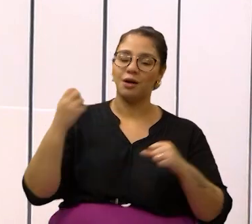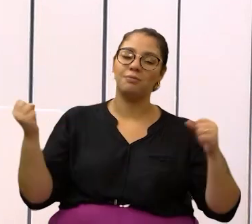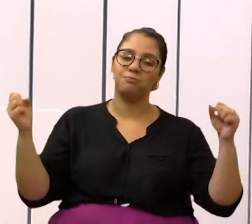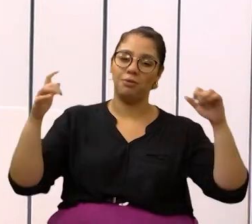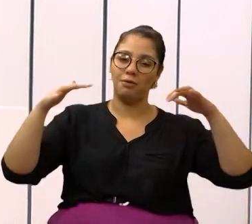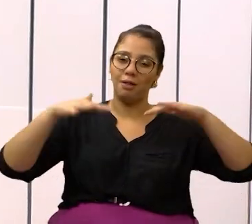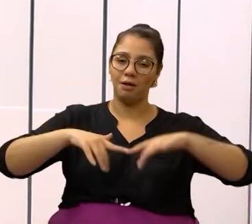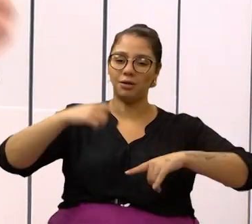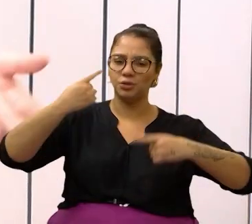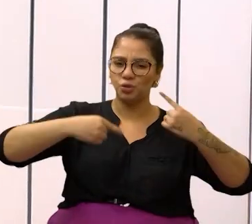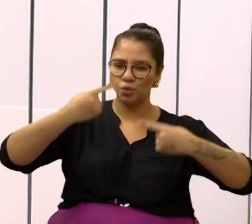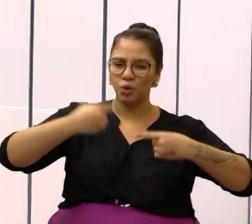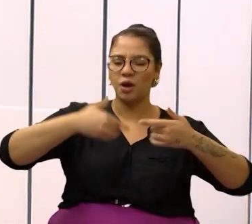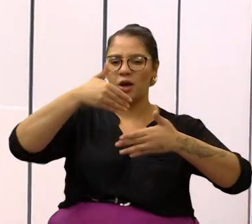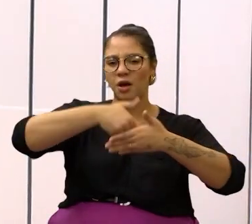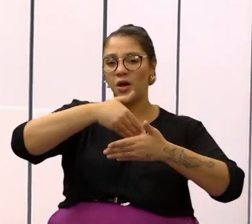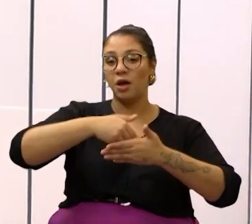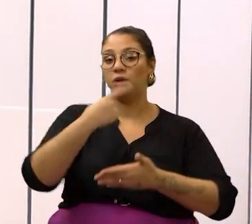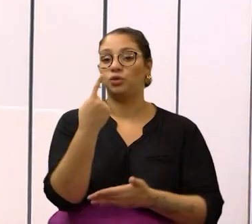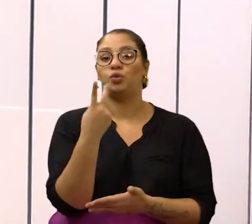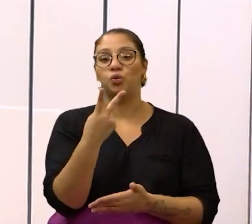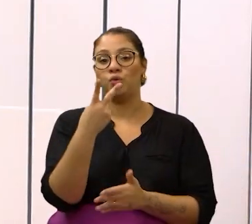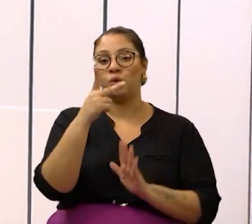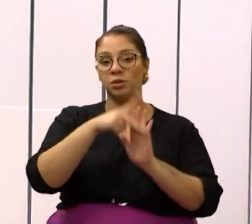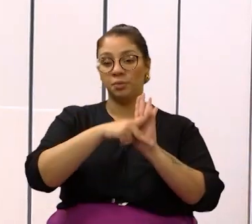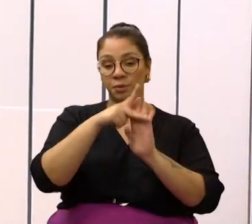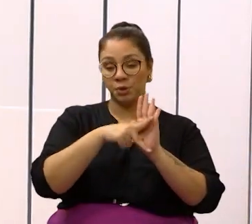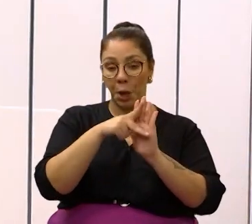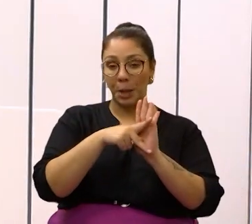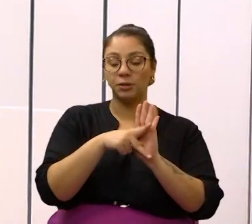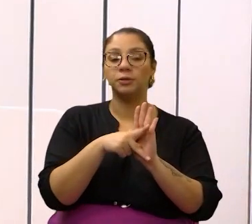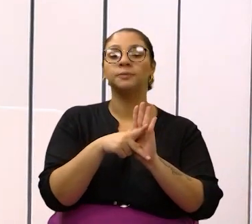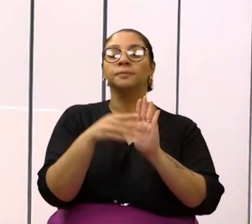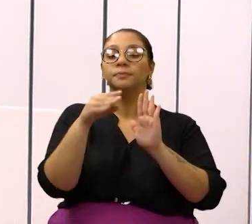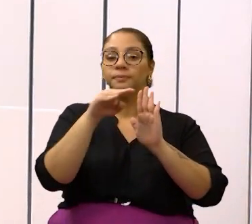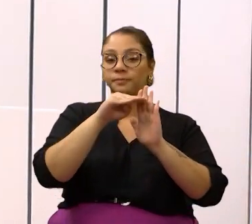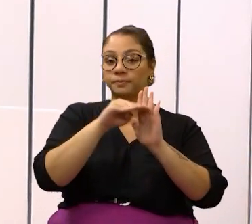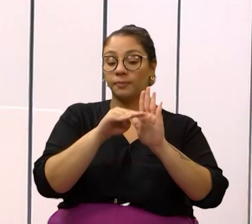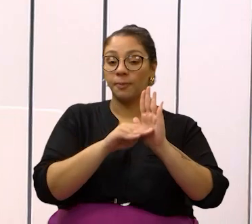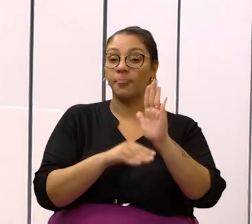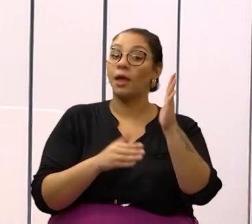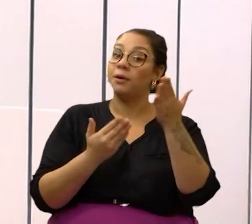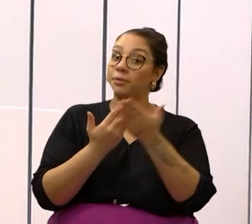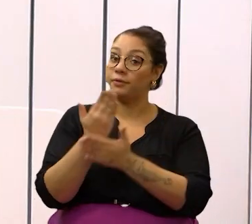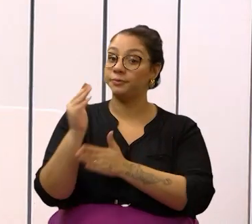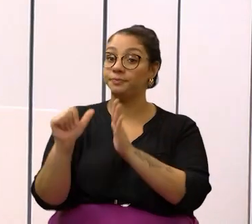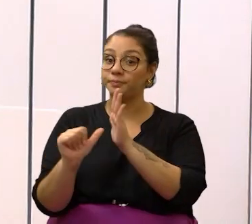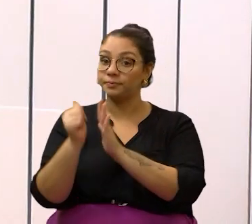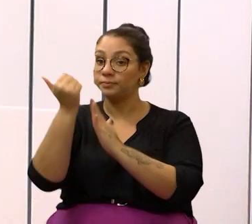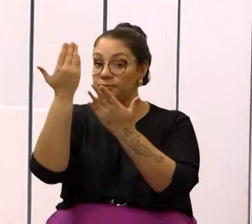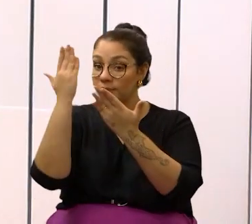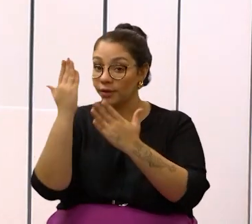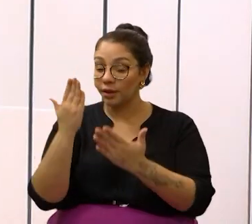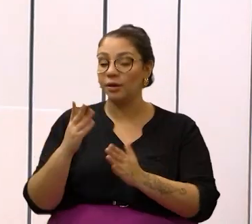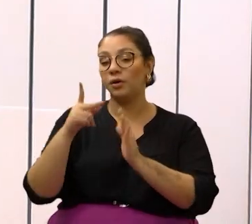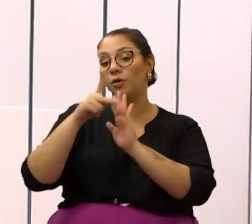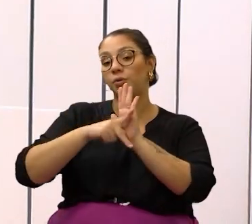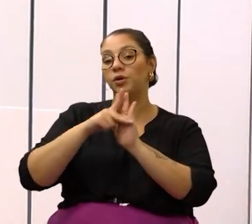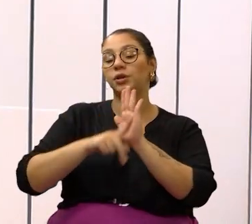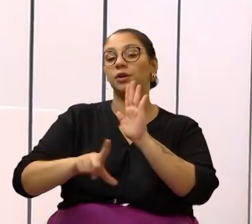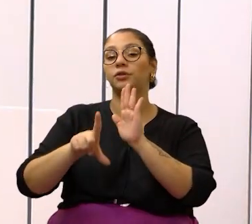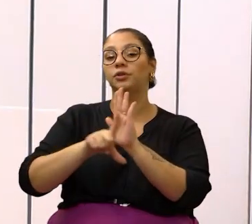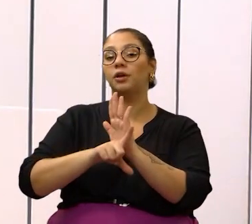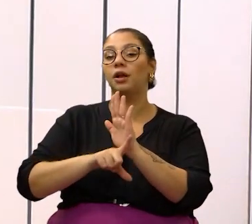vereadores se reuniram para discutir e votar 12 projetos. Entre eles, foi aprovado, em primeira análise,